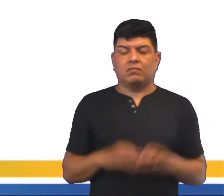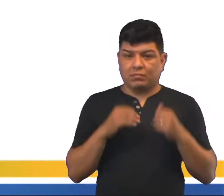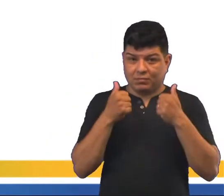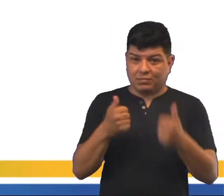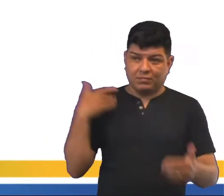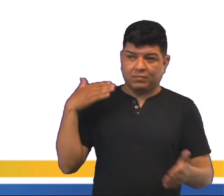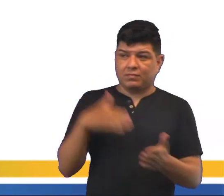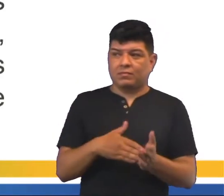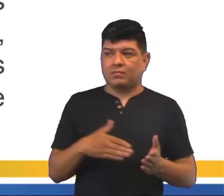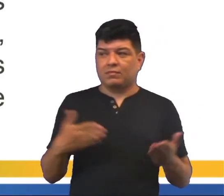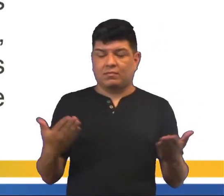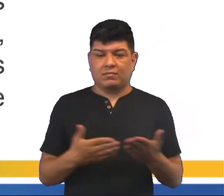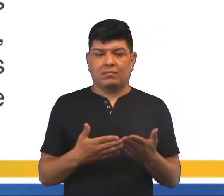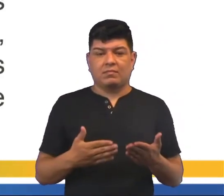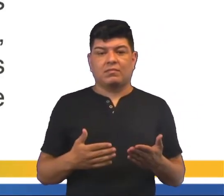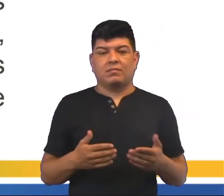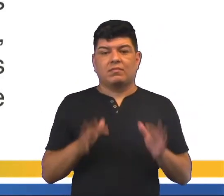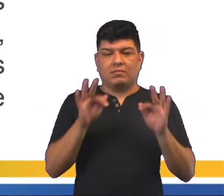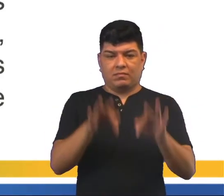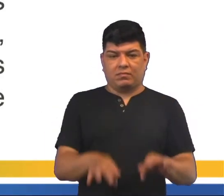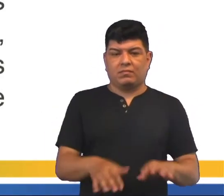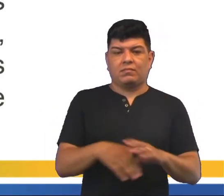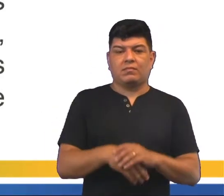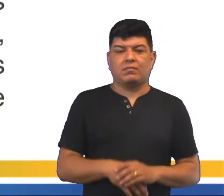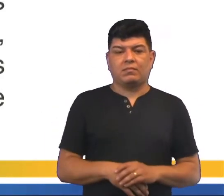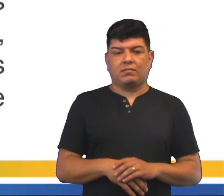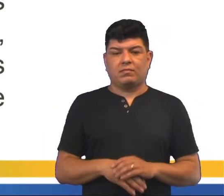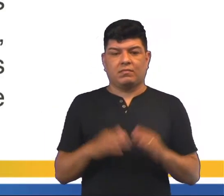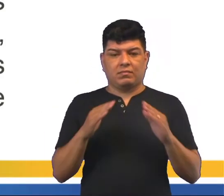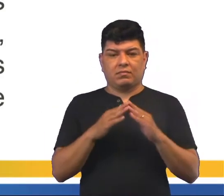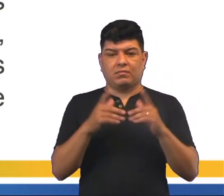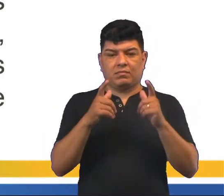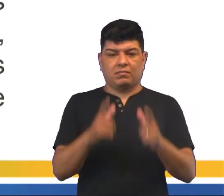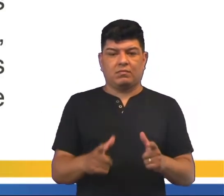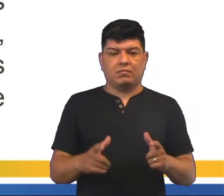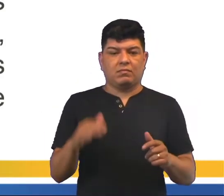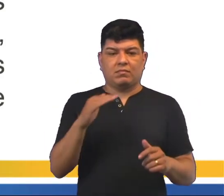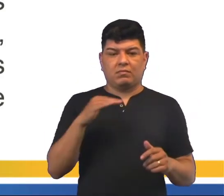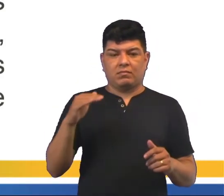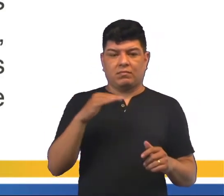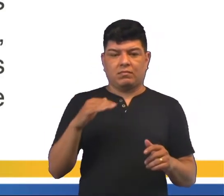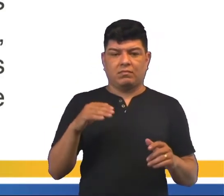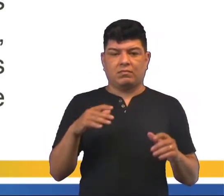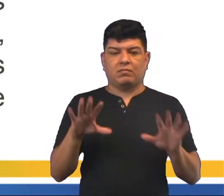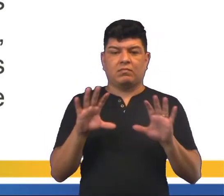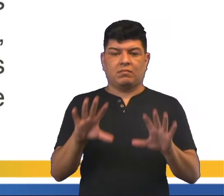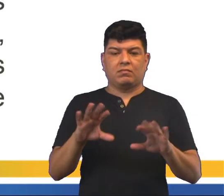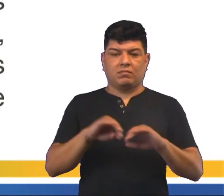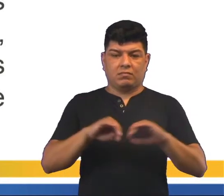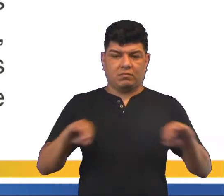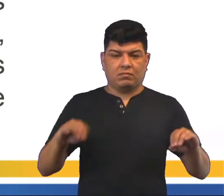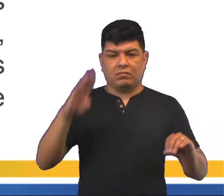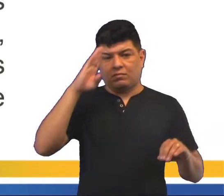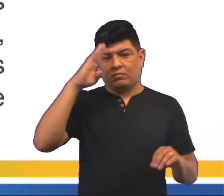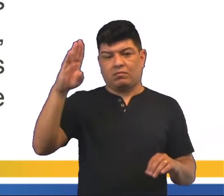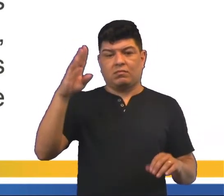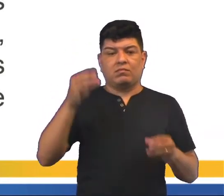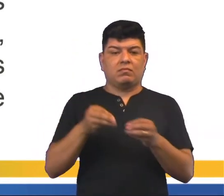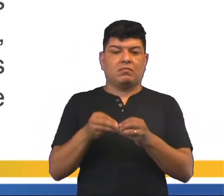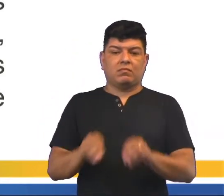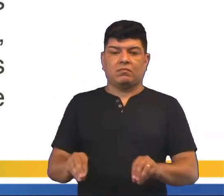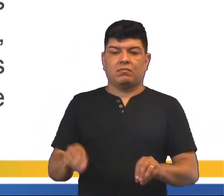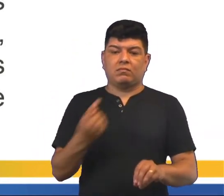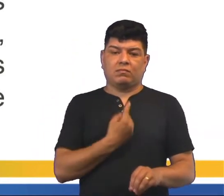Tudo bem até aqui? Vamos para as considerações finais? A residência em locais altamente segregados teria como principais